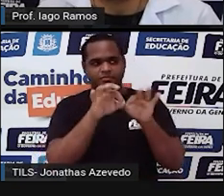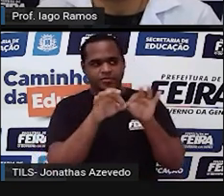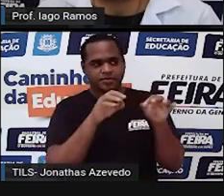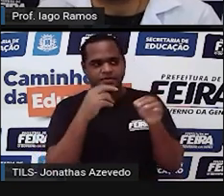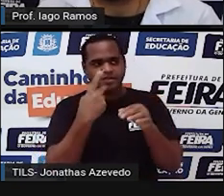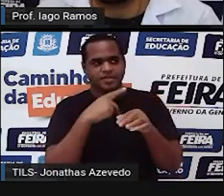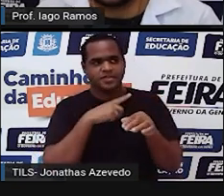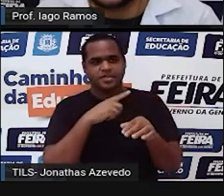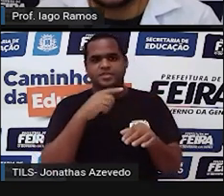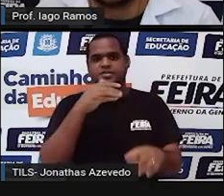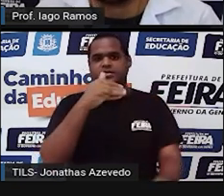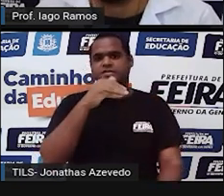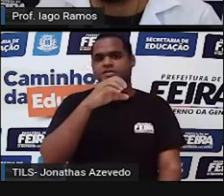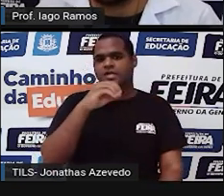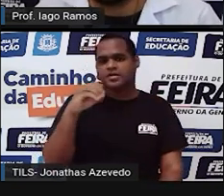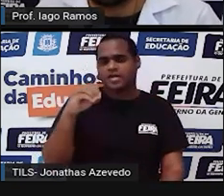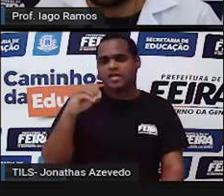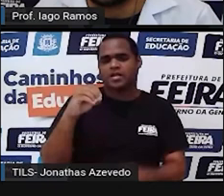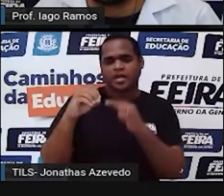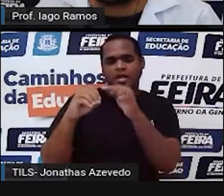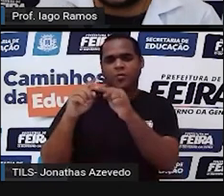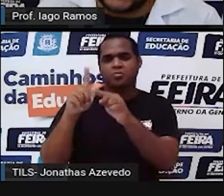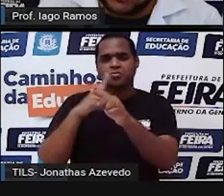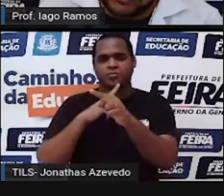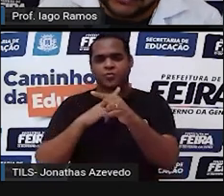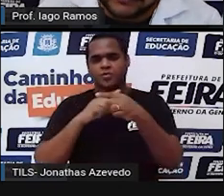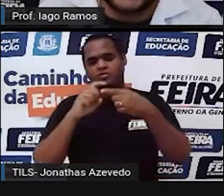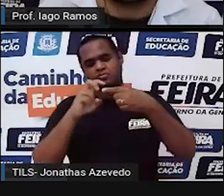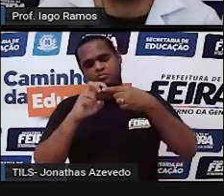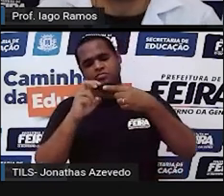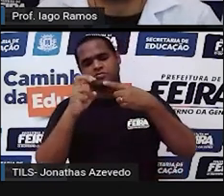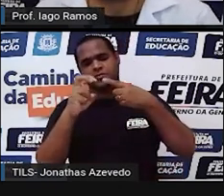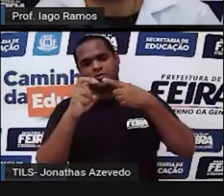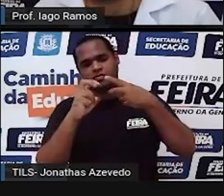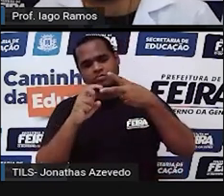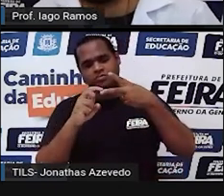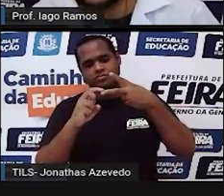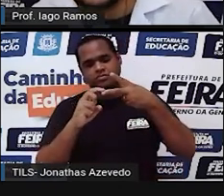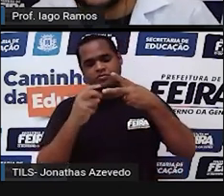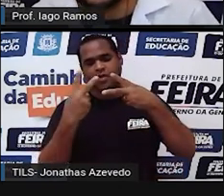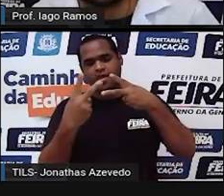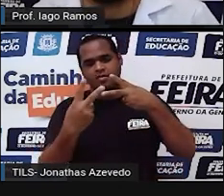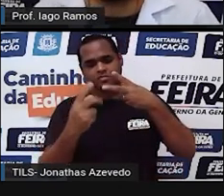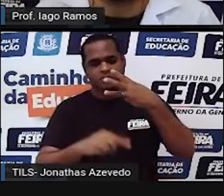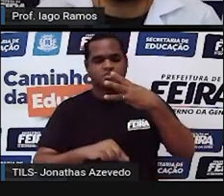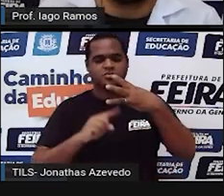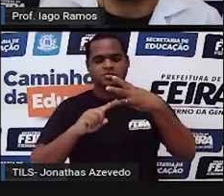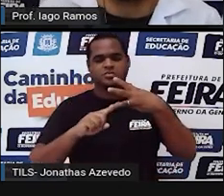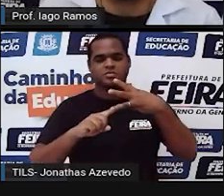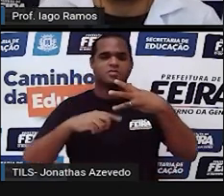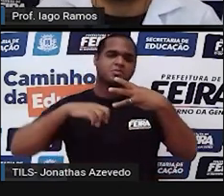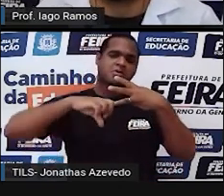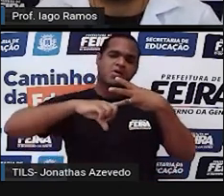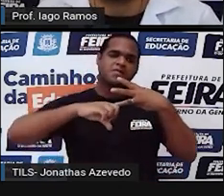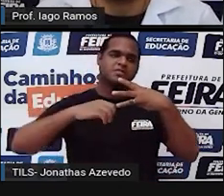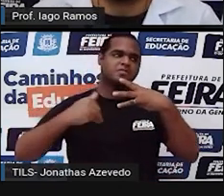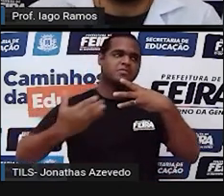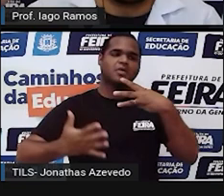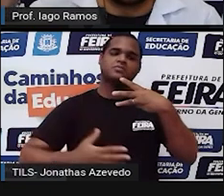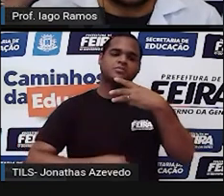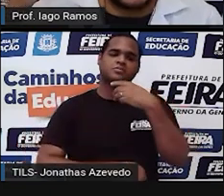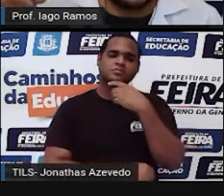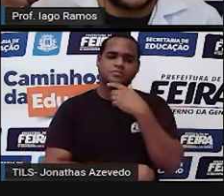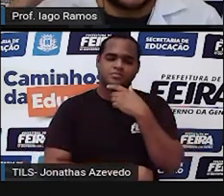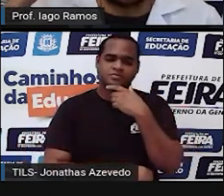dos centésimos é o 5 na letra A 2 na letra B ou 9 na letra C